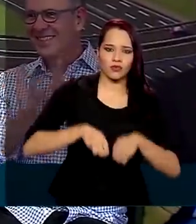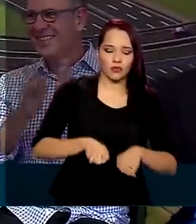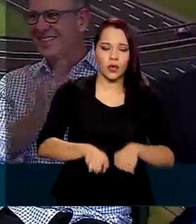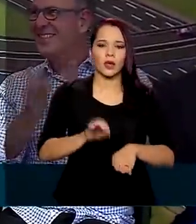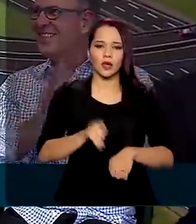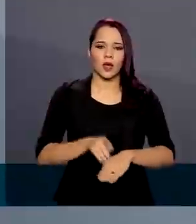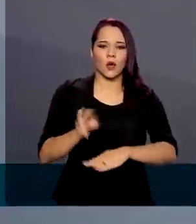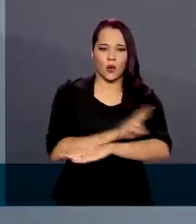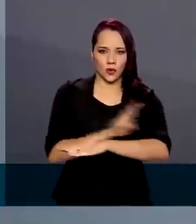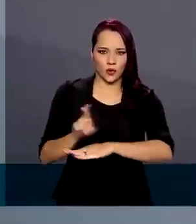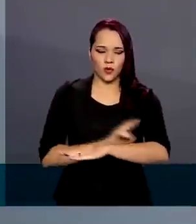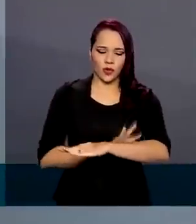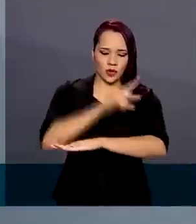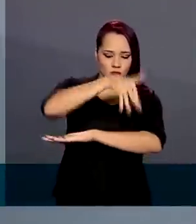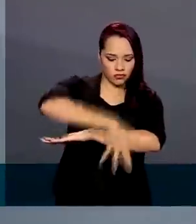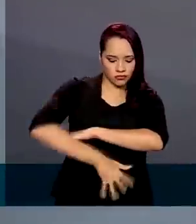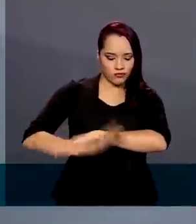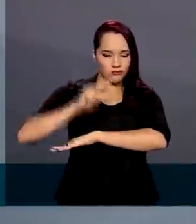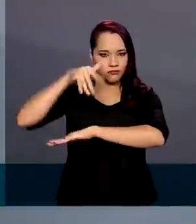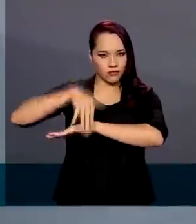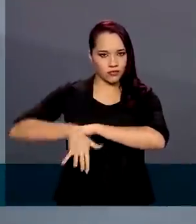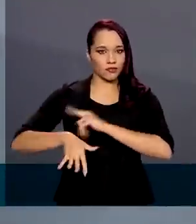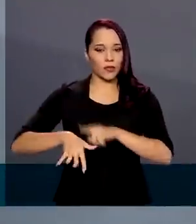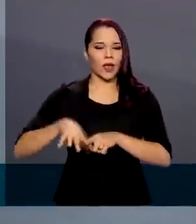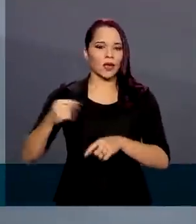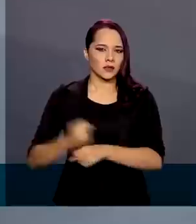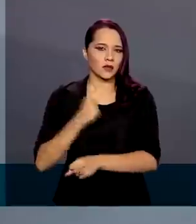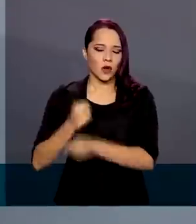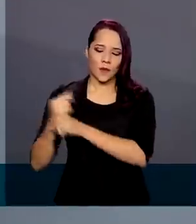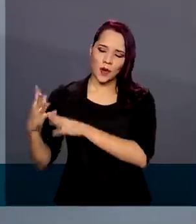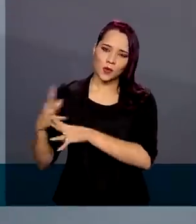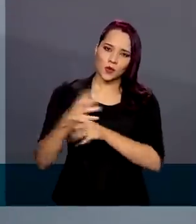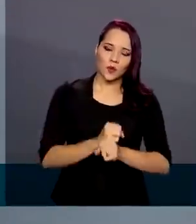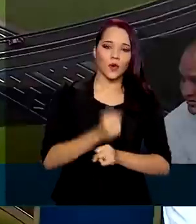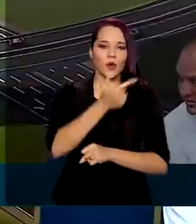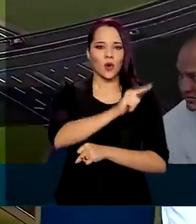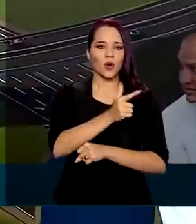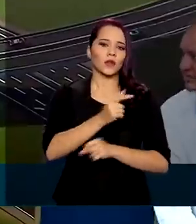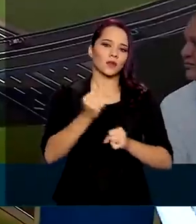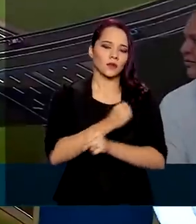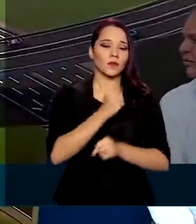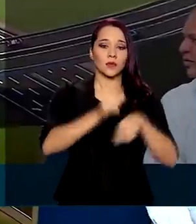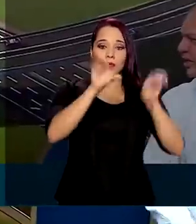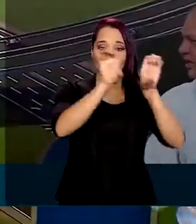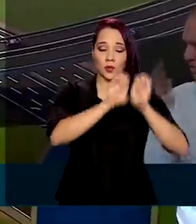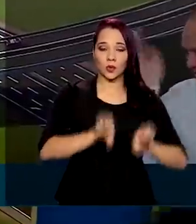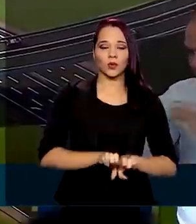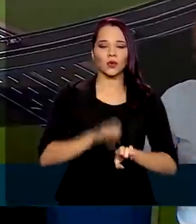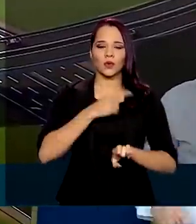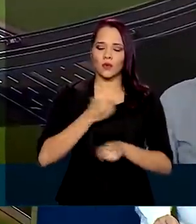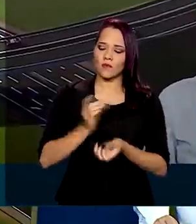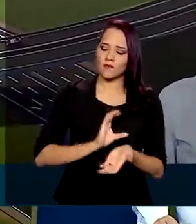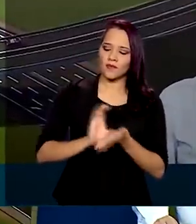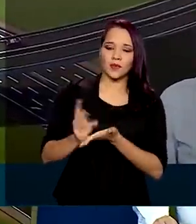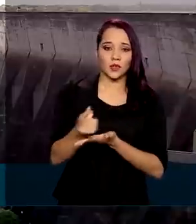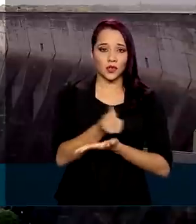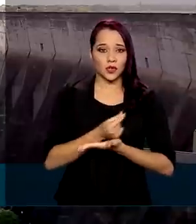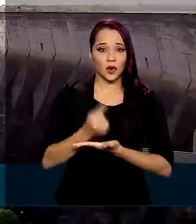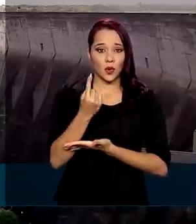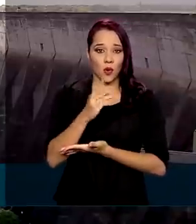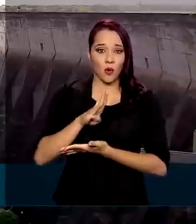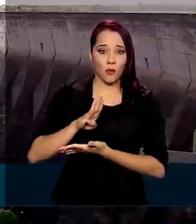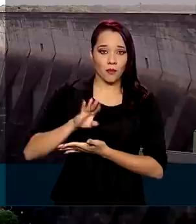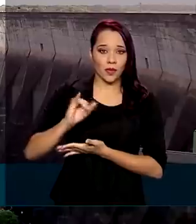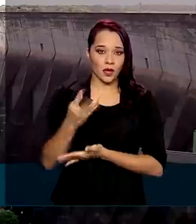das cataratas. Essa obra se soma a outras de infraestrutura na região, financiadas com recursos na ordem de um